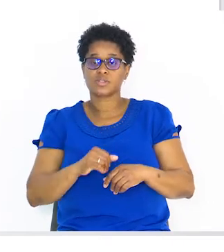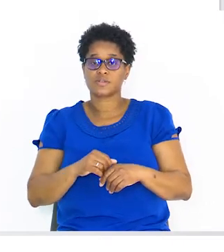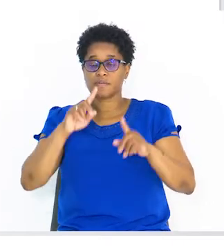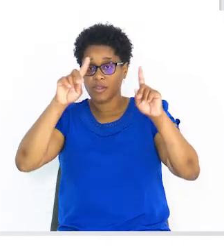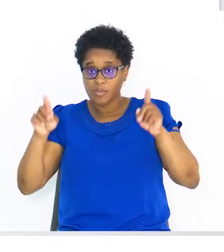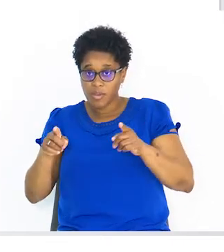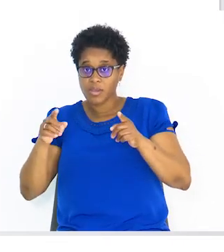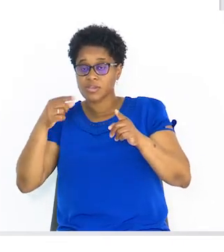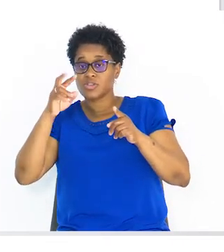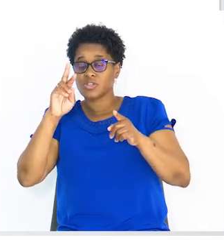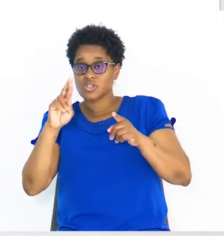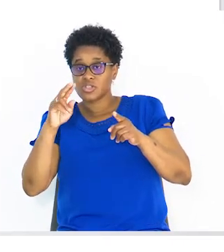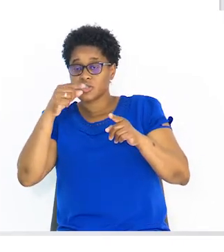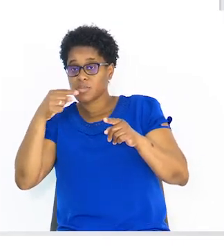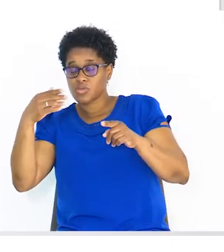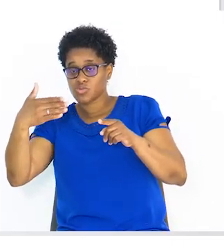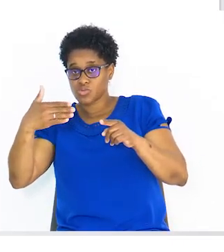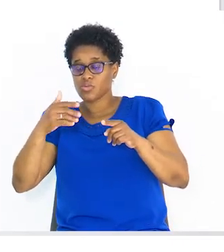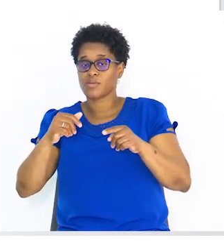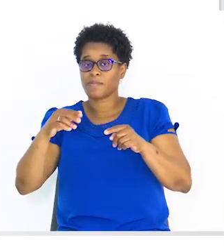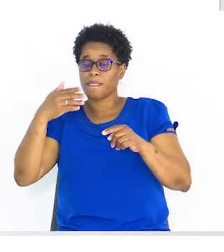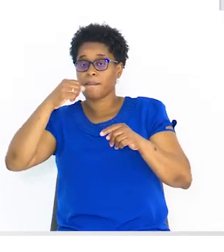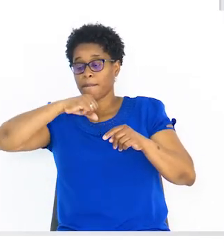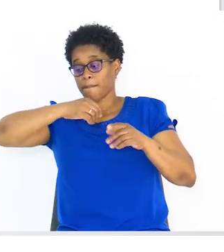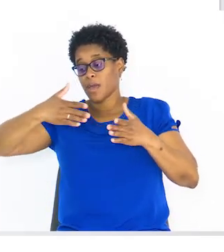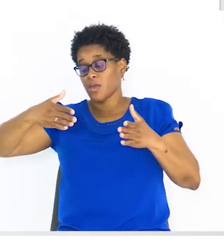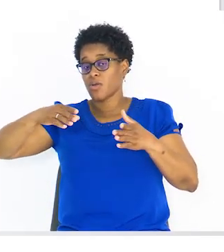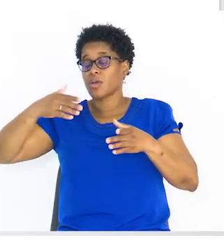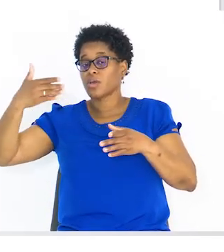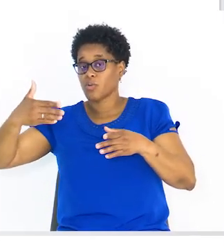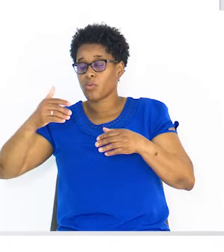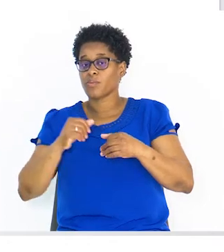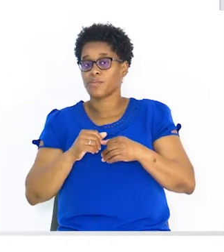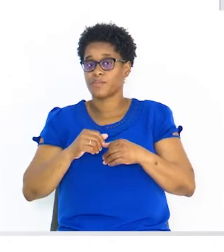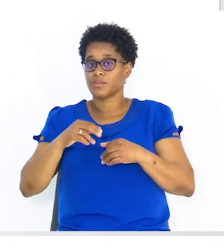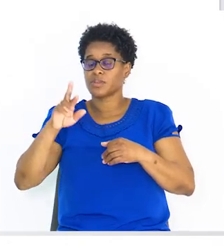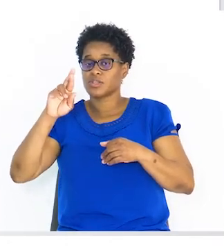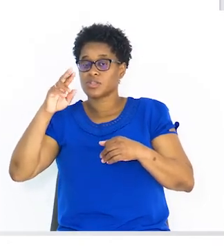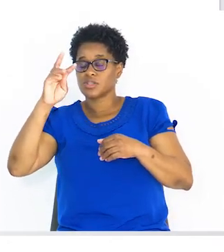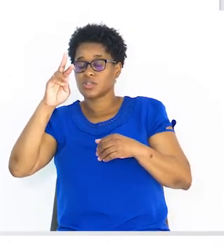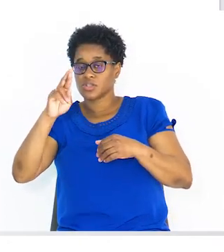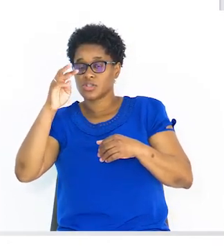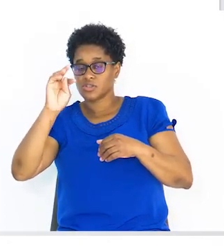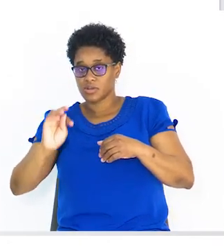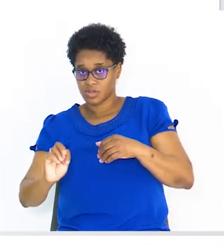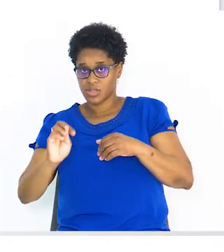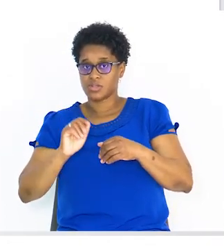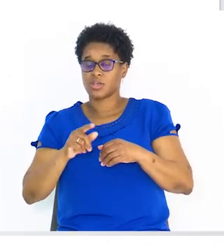dentro do parênteses x menos 1 maior que 1x sobre 3. Depois,